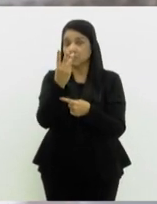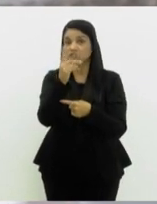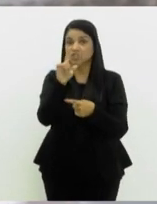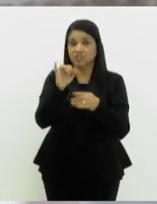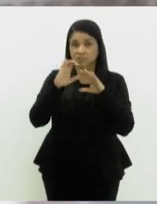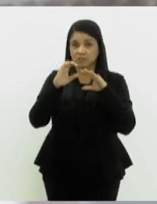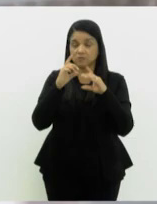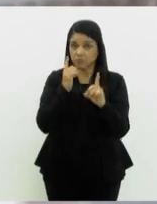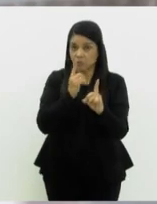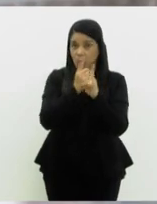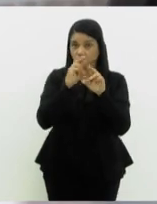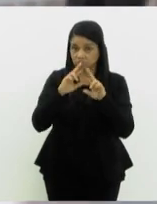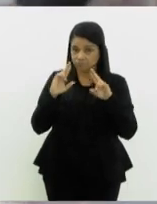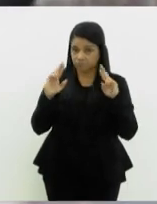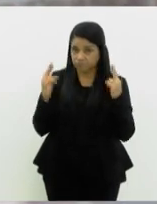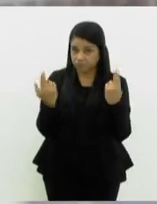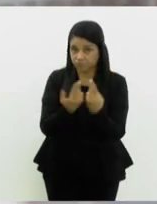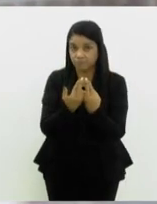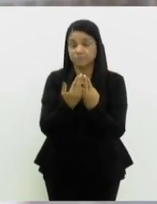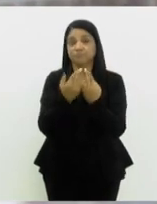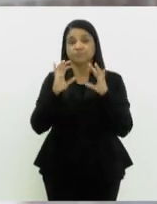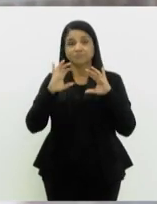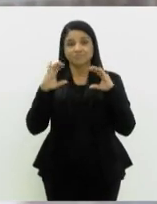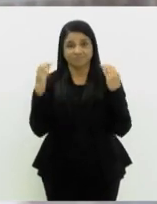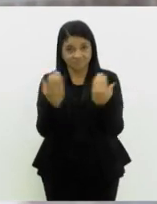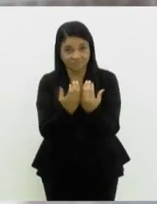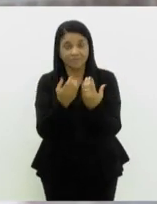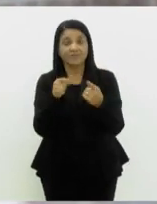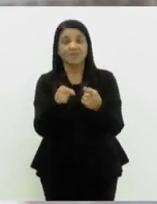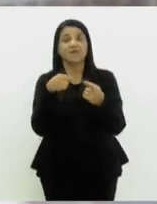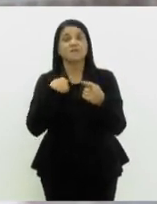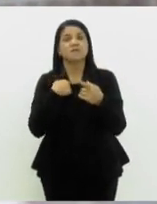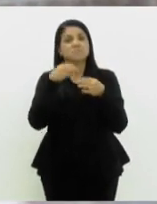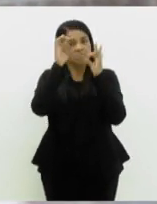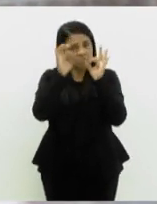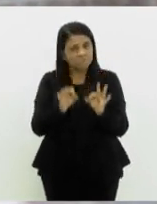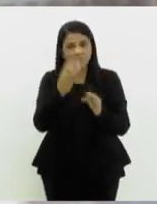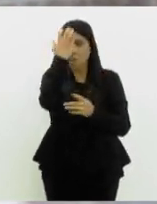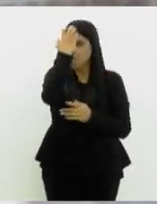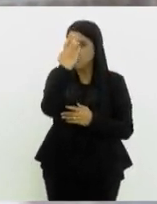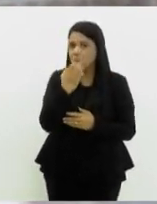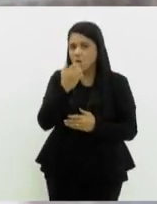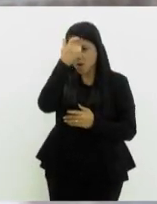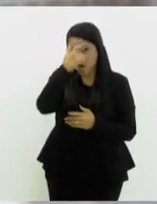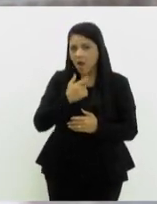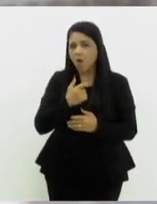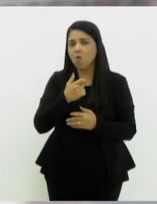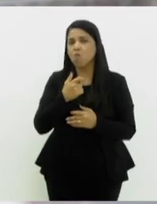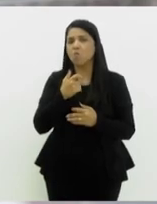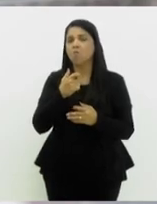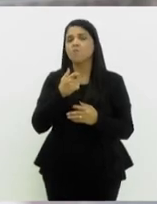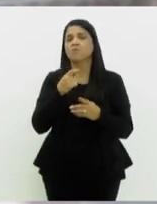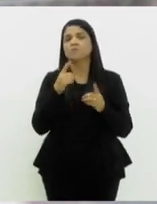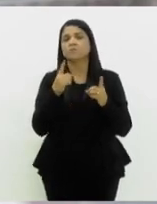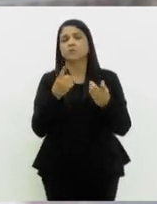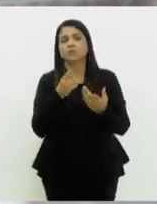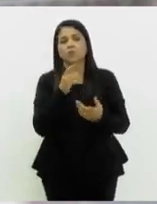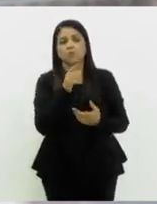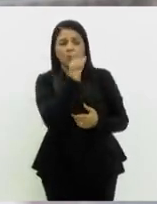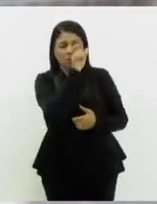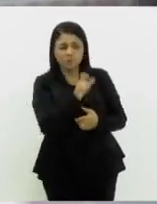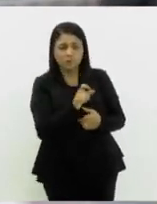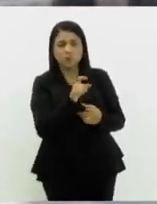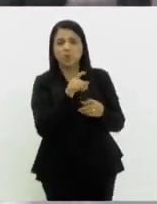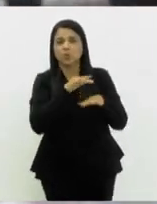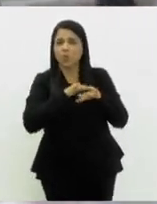os chamados problemas, que efetivamente, ou problemas morais, que acontecem na relação médico-paciente, profissional-paciente, que gradativamente